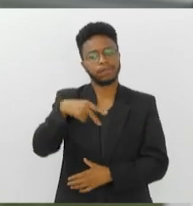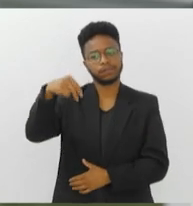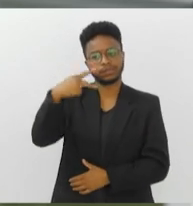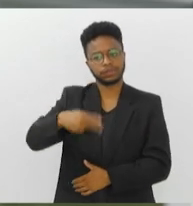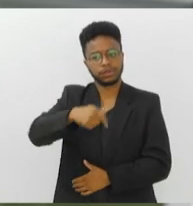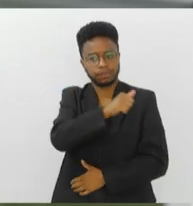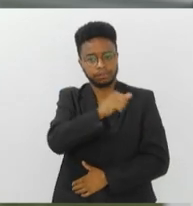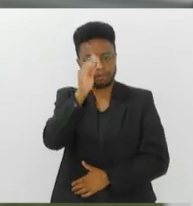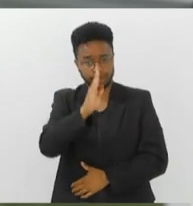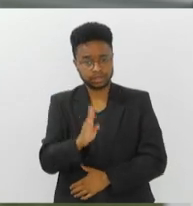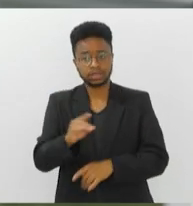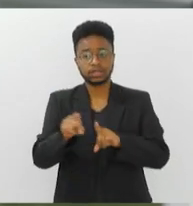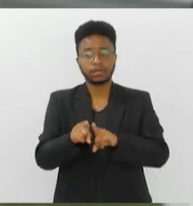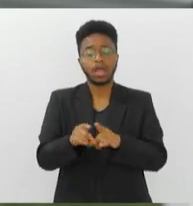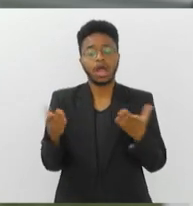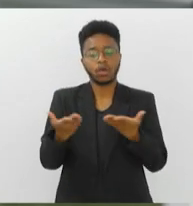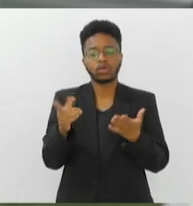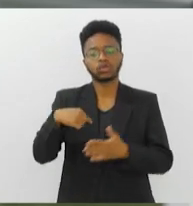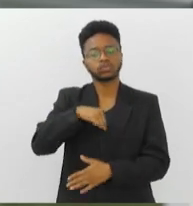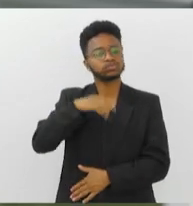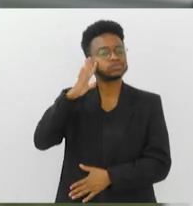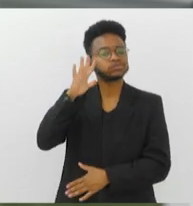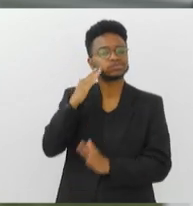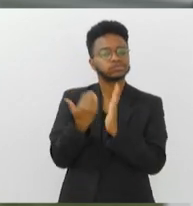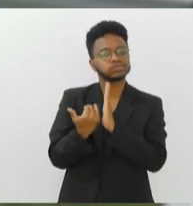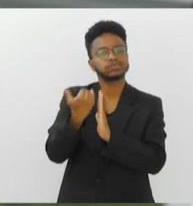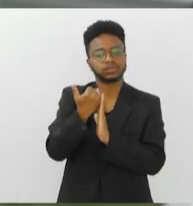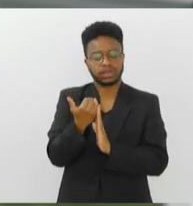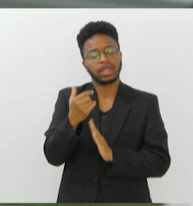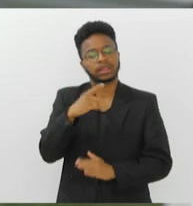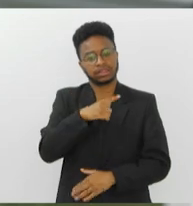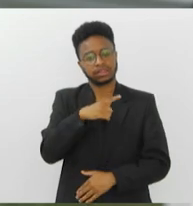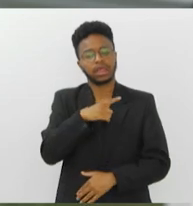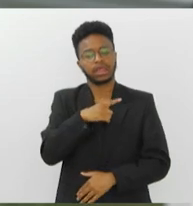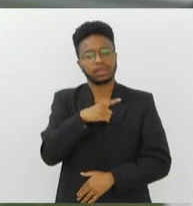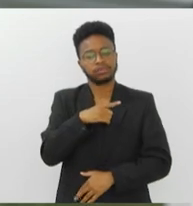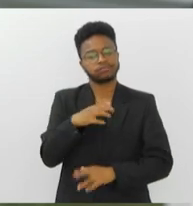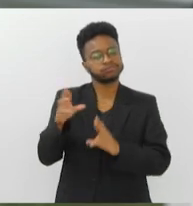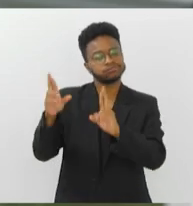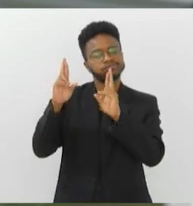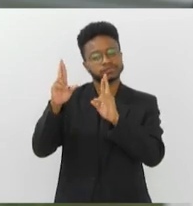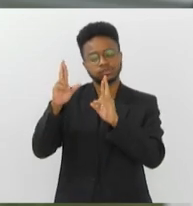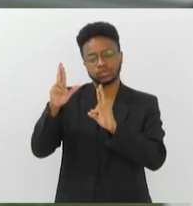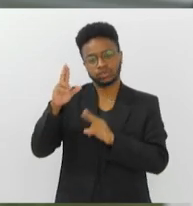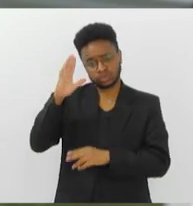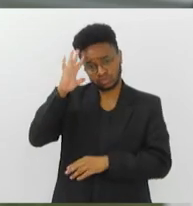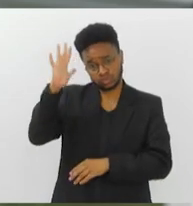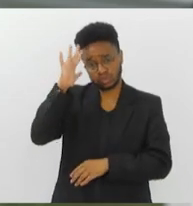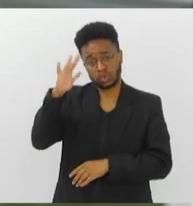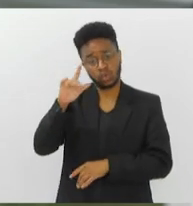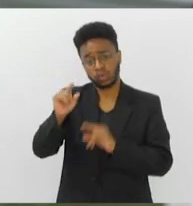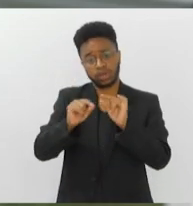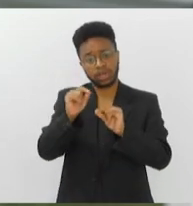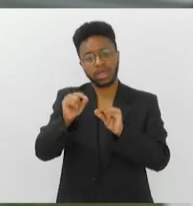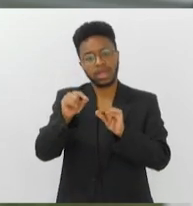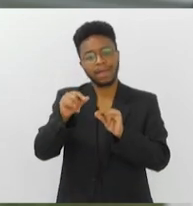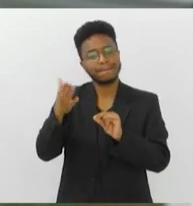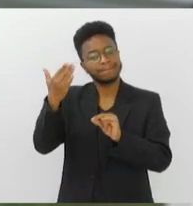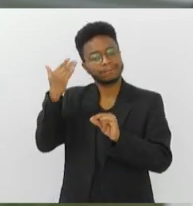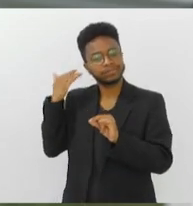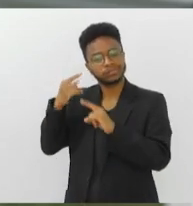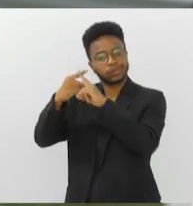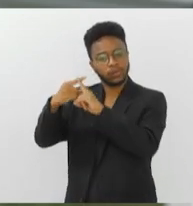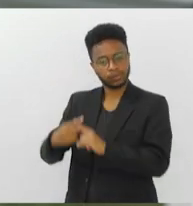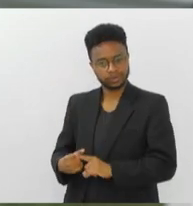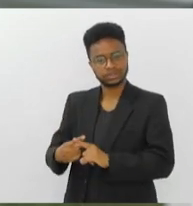expectativa agora é a melhor possível. O grande termômetro que nós temos para os Jogos Paralímpicos são os últimos mundiais. E se